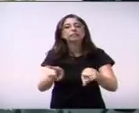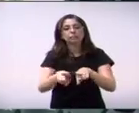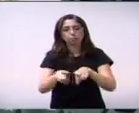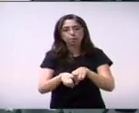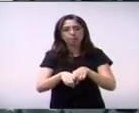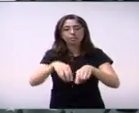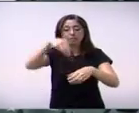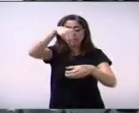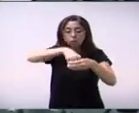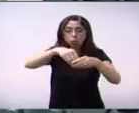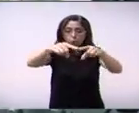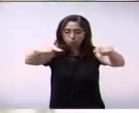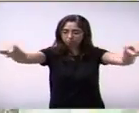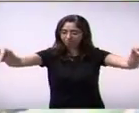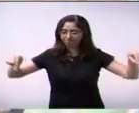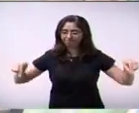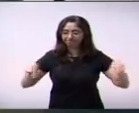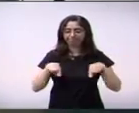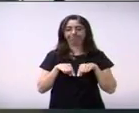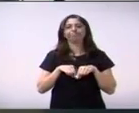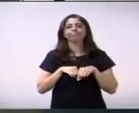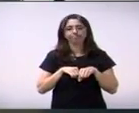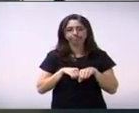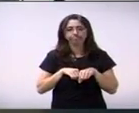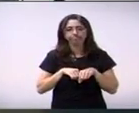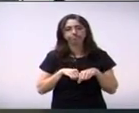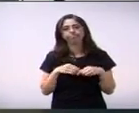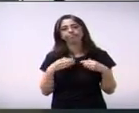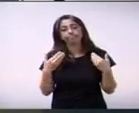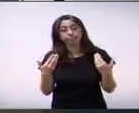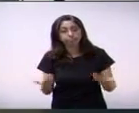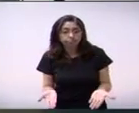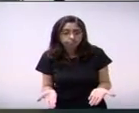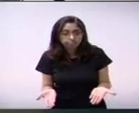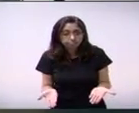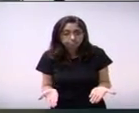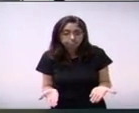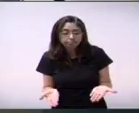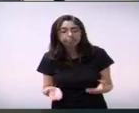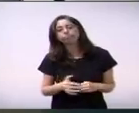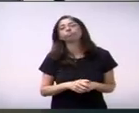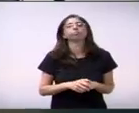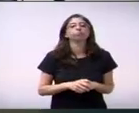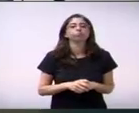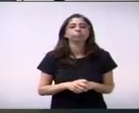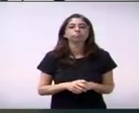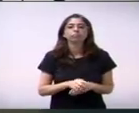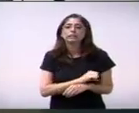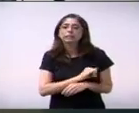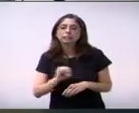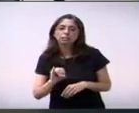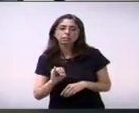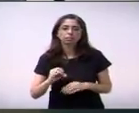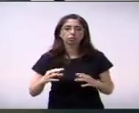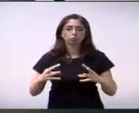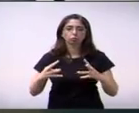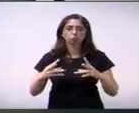dentro da poligonal. Então, senhores, se todas essas